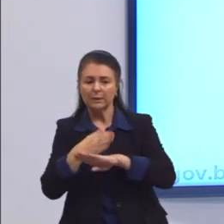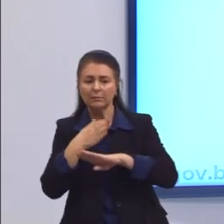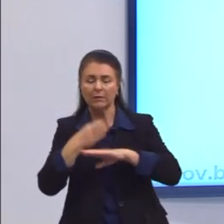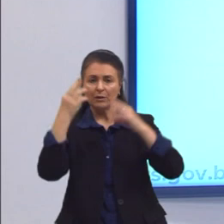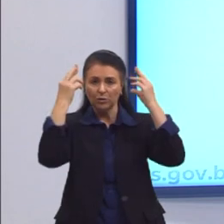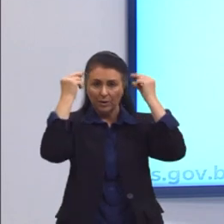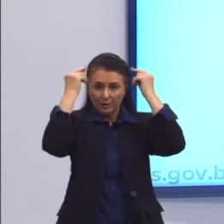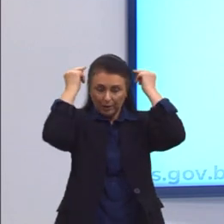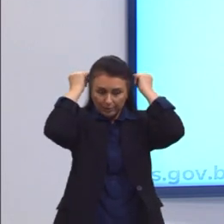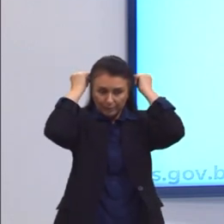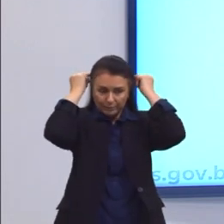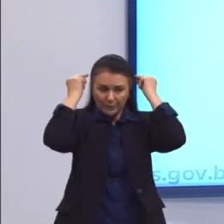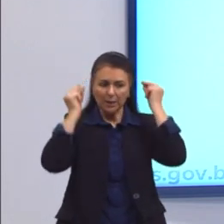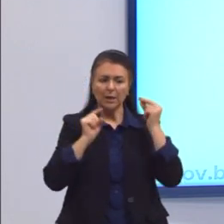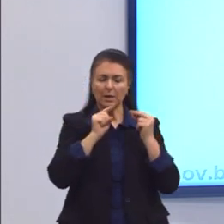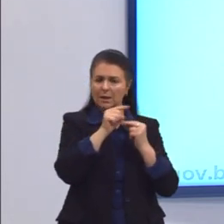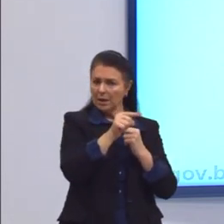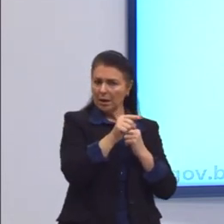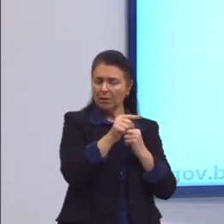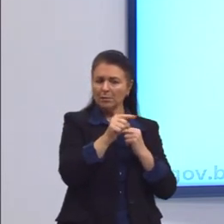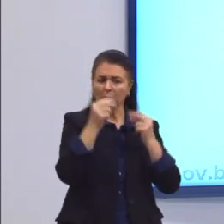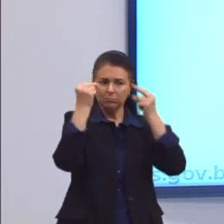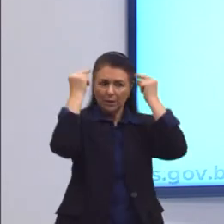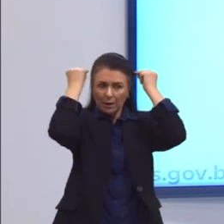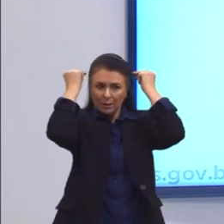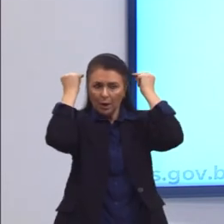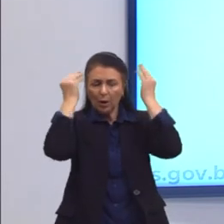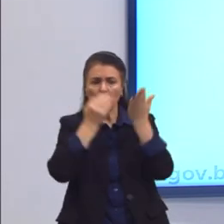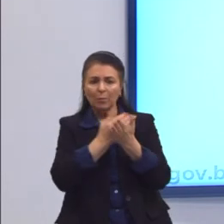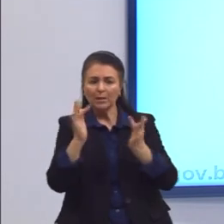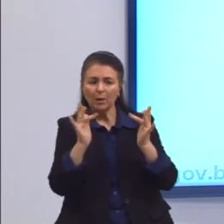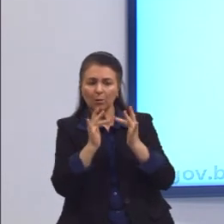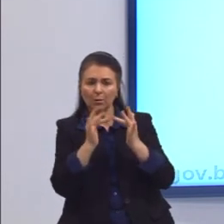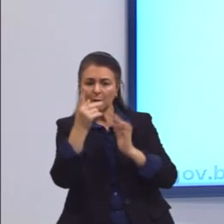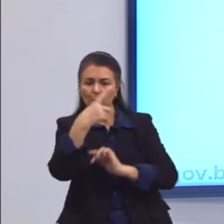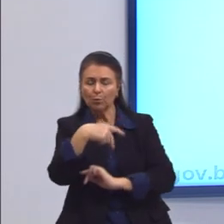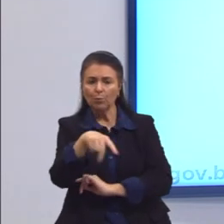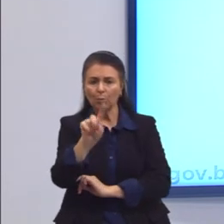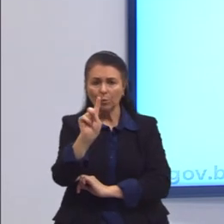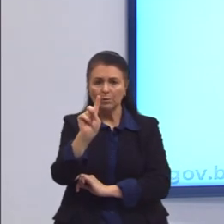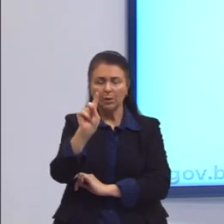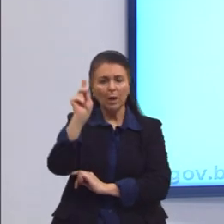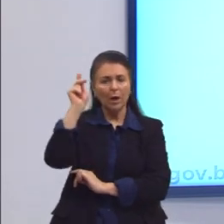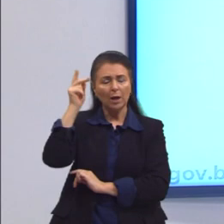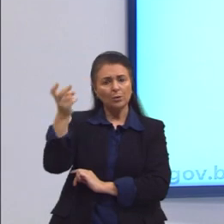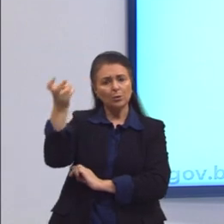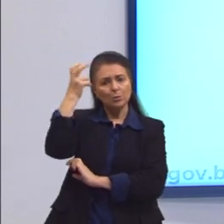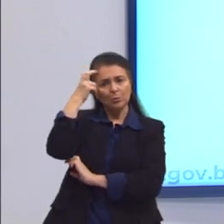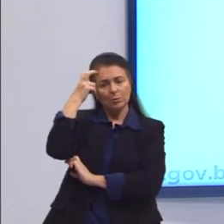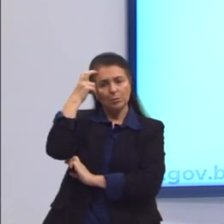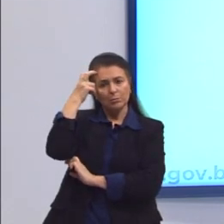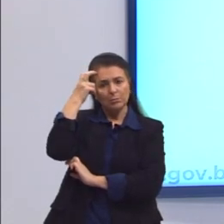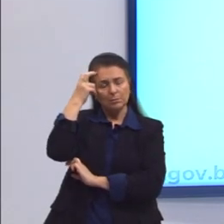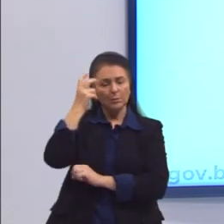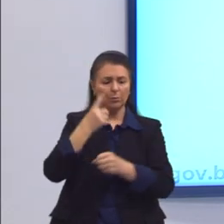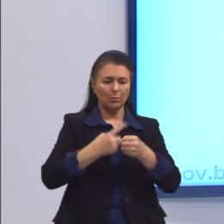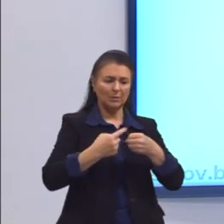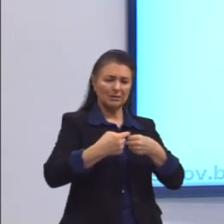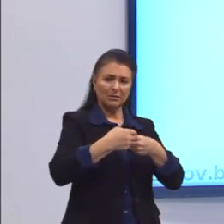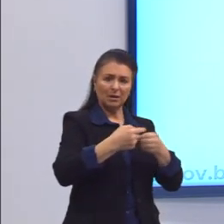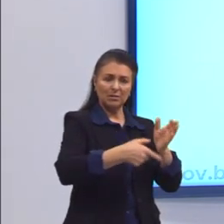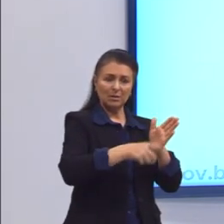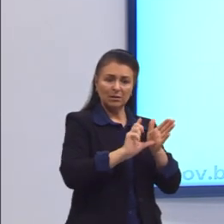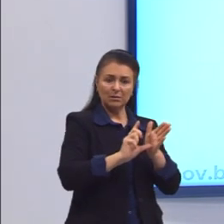culturas. A Grécia deixa de ser... A região da Grécia toda, deixa de ser uma polis, uma cidade para ser